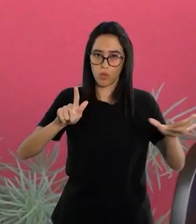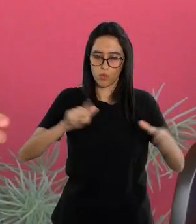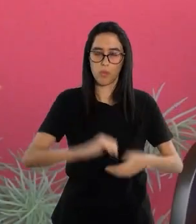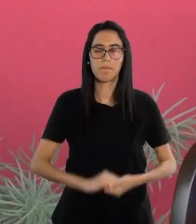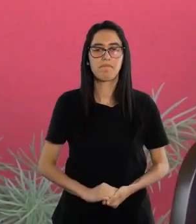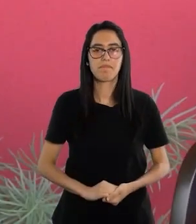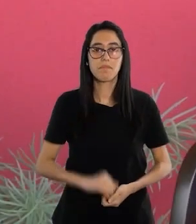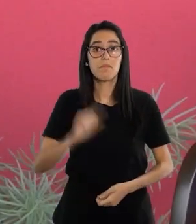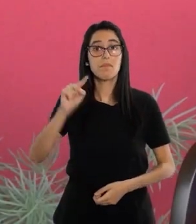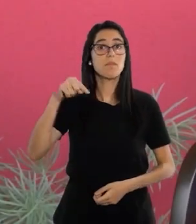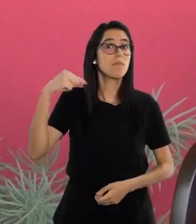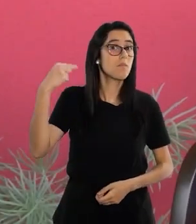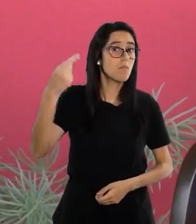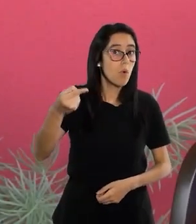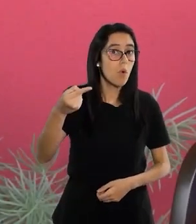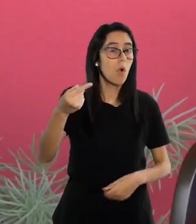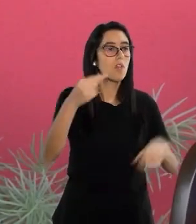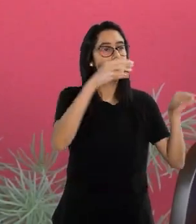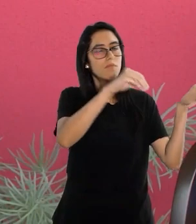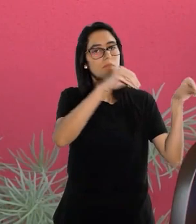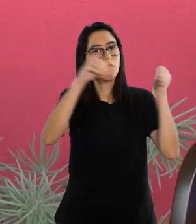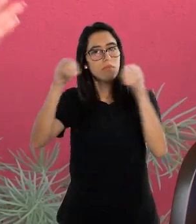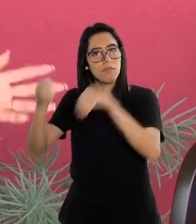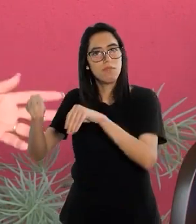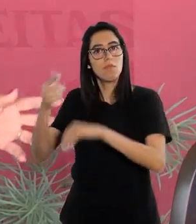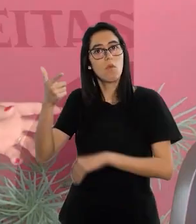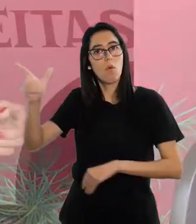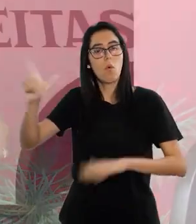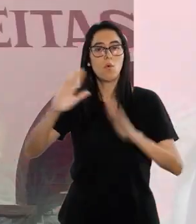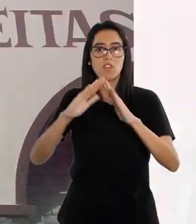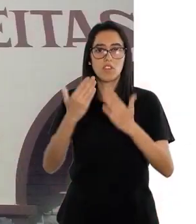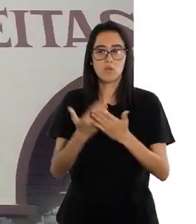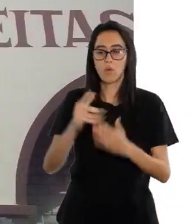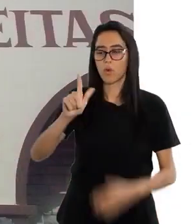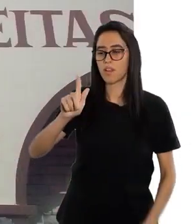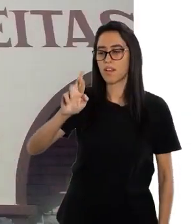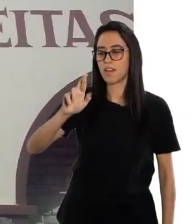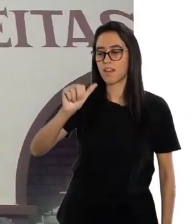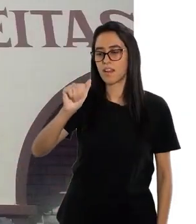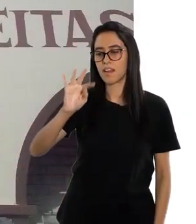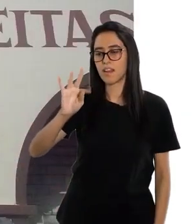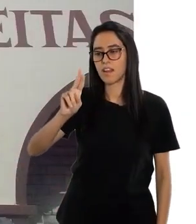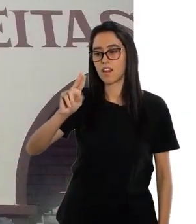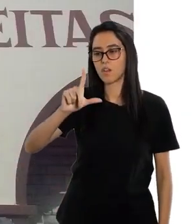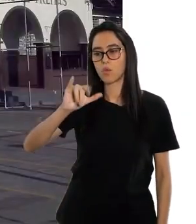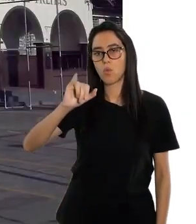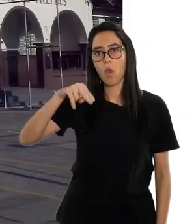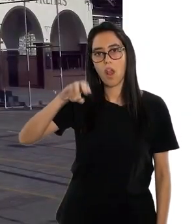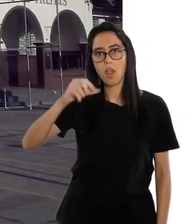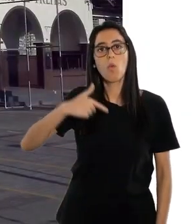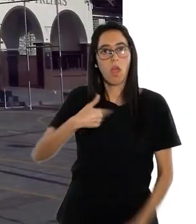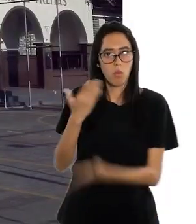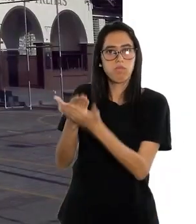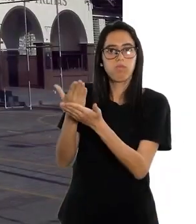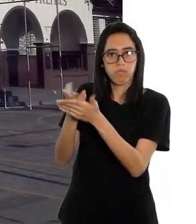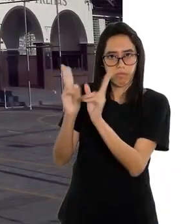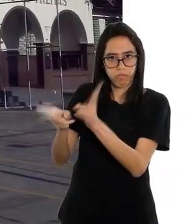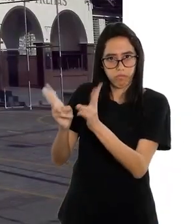em Guaratuba. E depois foi transferido para o Gratulino, que é onde eu